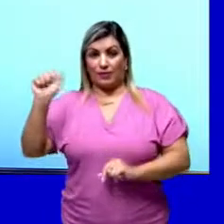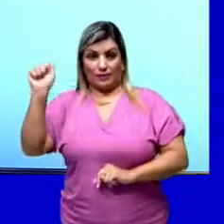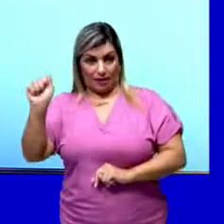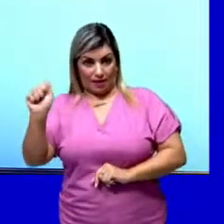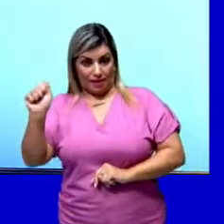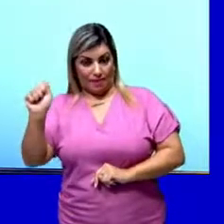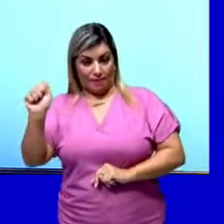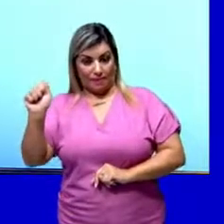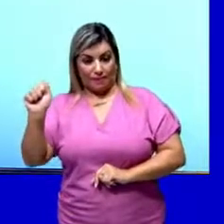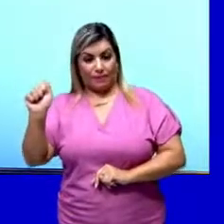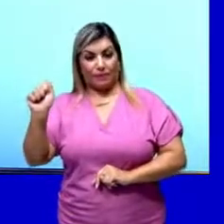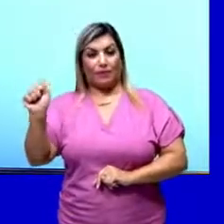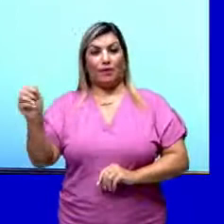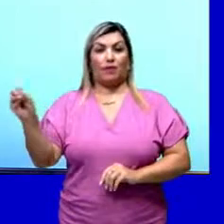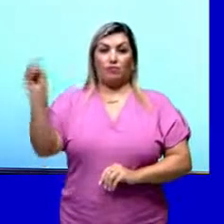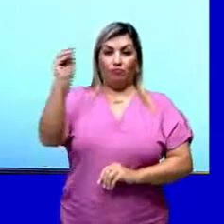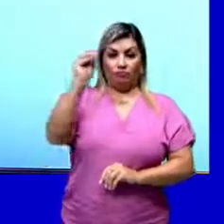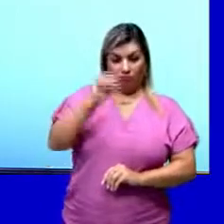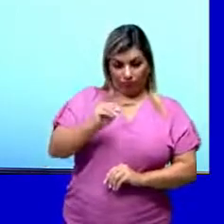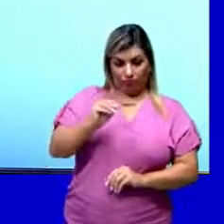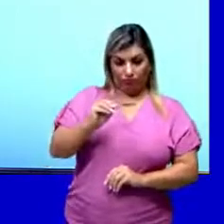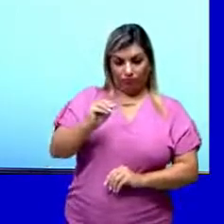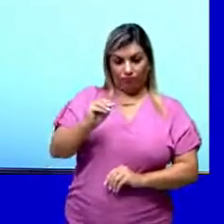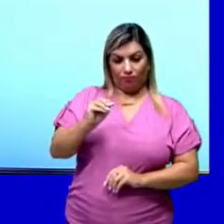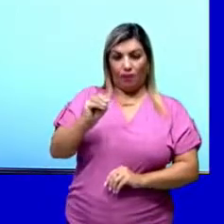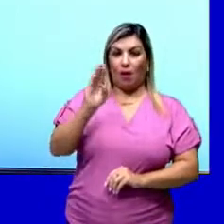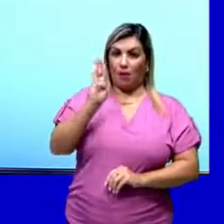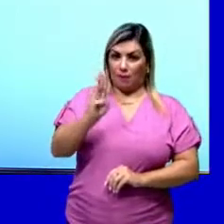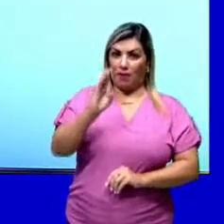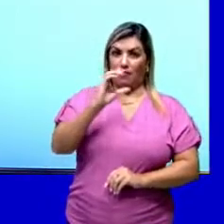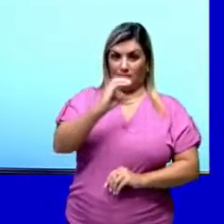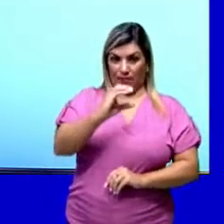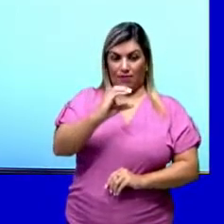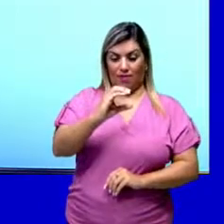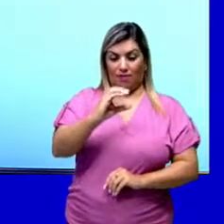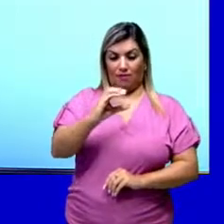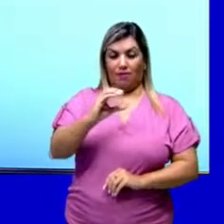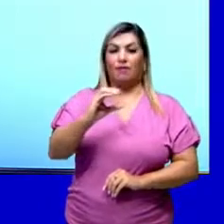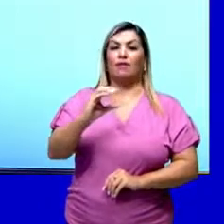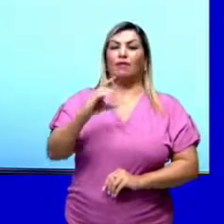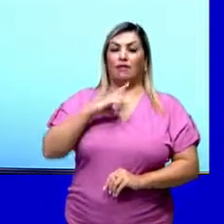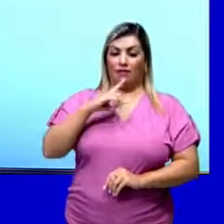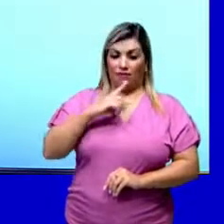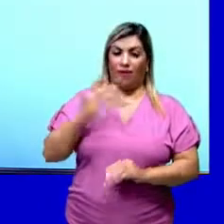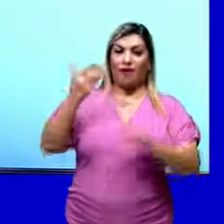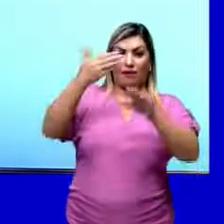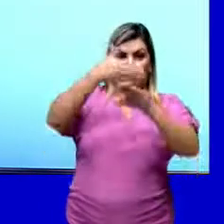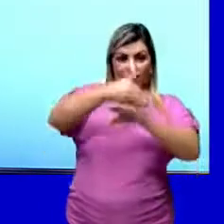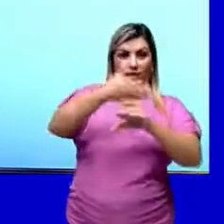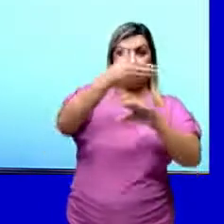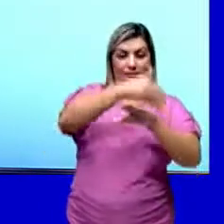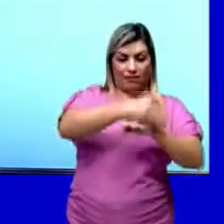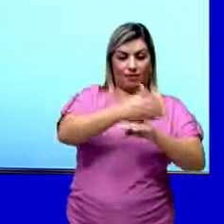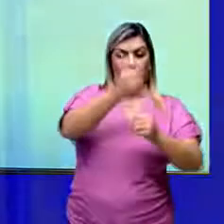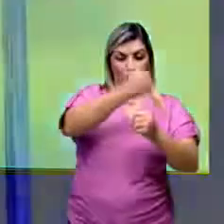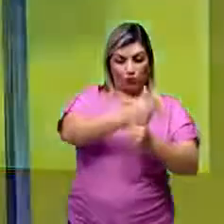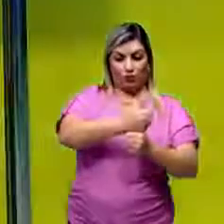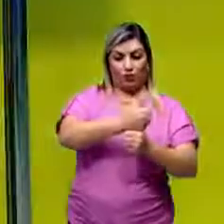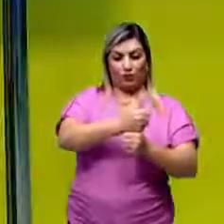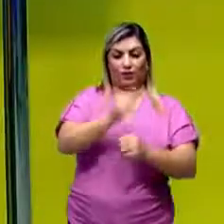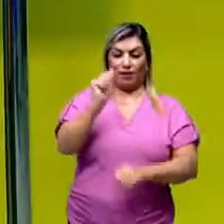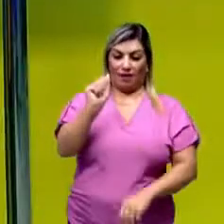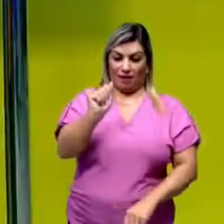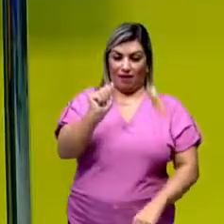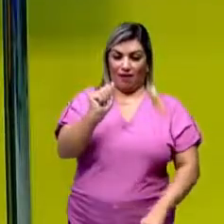simples vai deslocar um dos radicais da substância composta e vai entrar no lugar desse radical